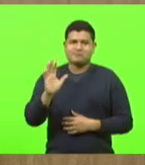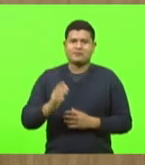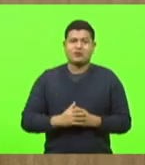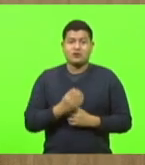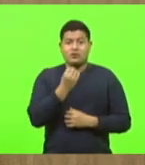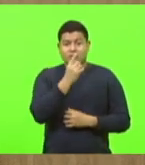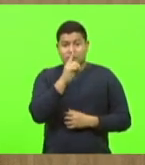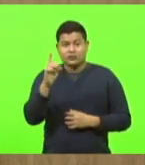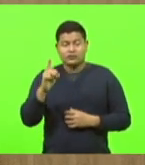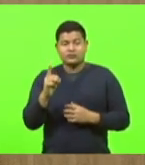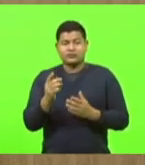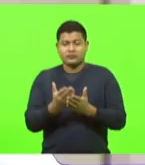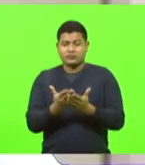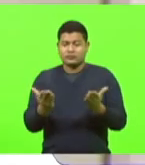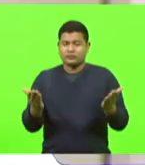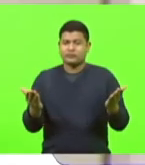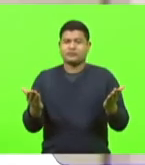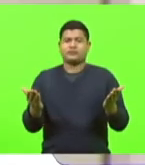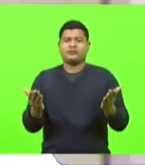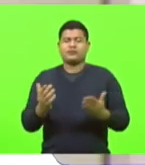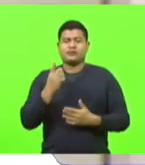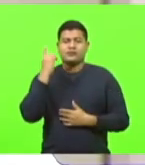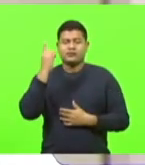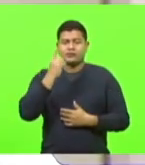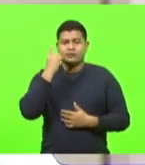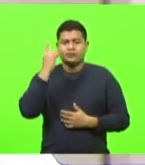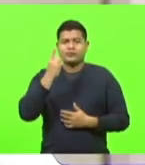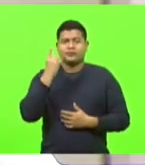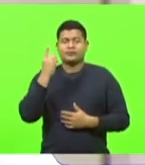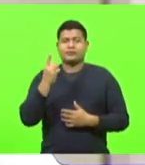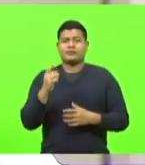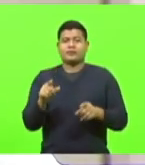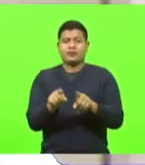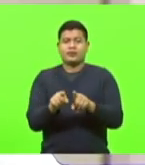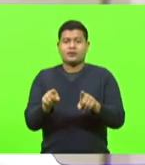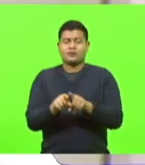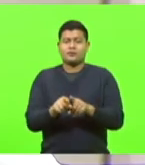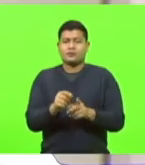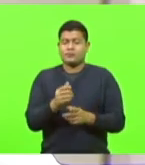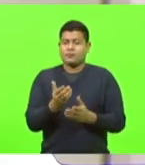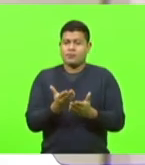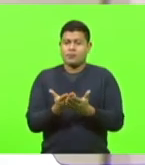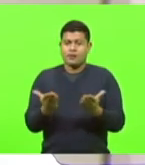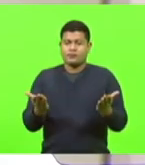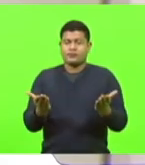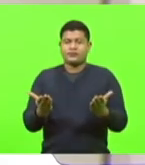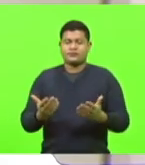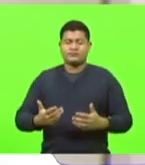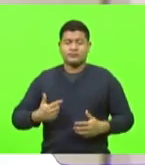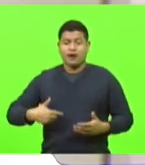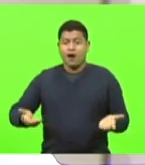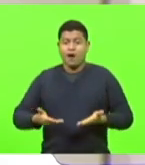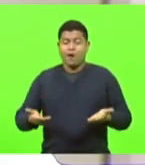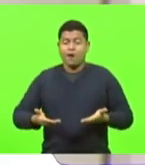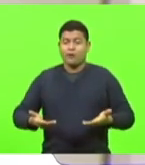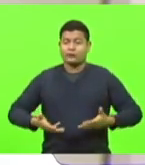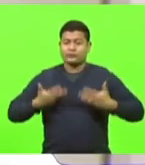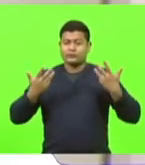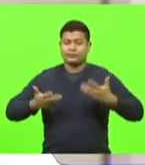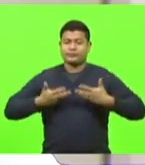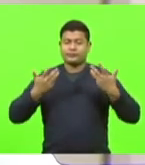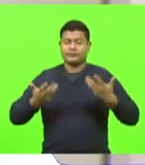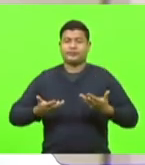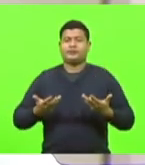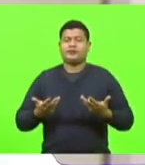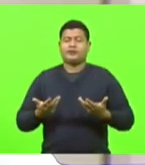Bom dia, bom dia, bom dia às nossas deputadas, bom dia aos nossos deputados. É com muita alegria que iniciamos a sessão desta quinta-feira.